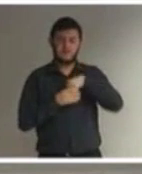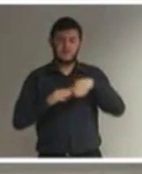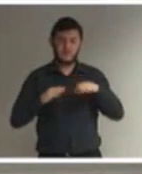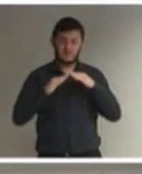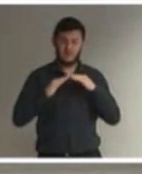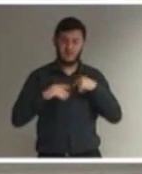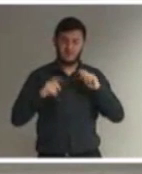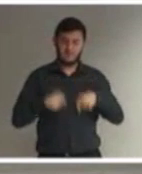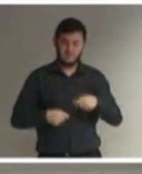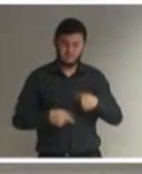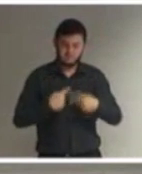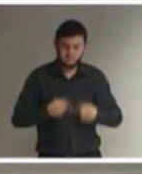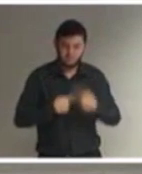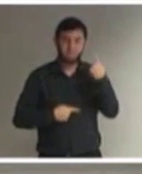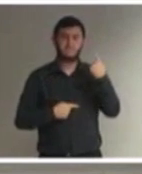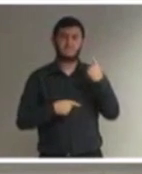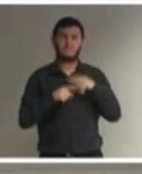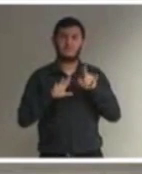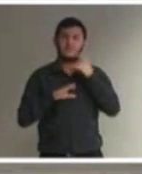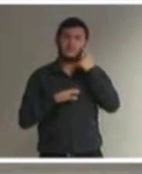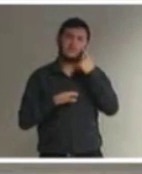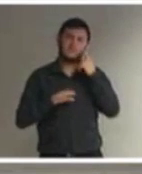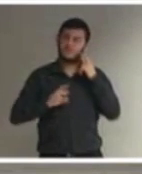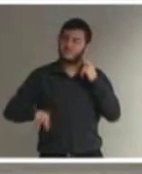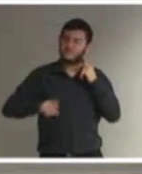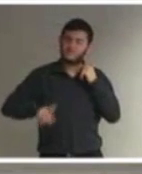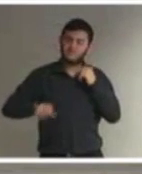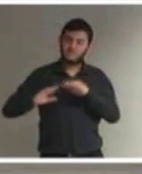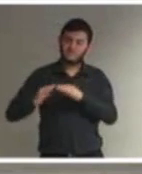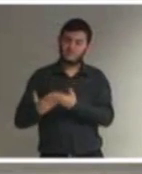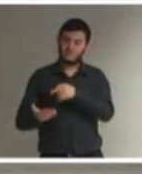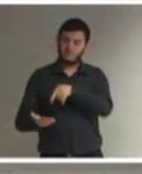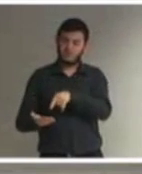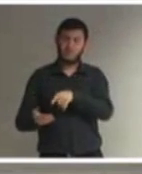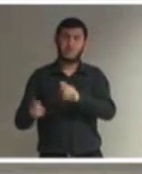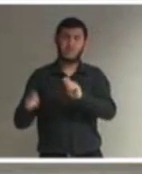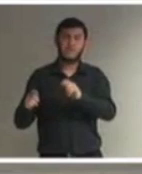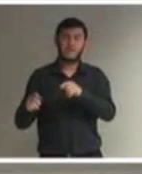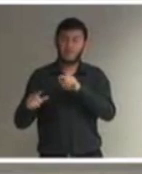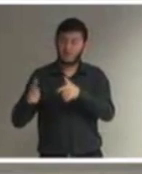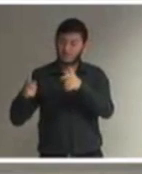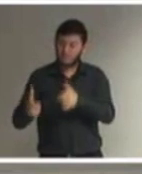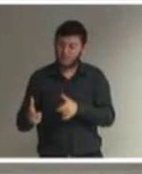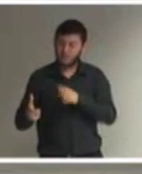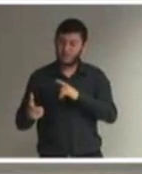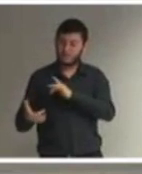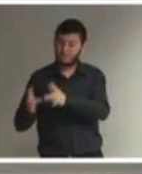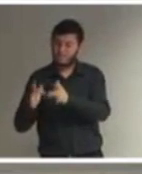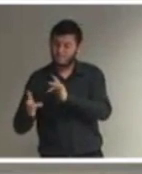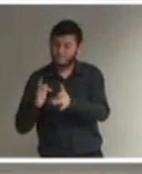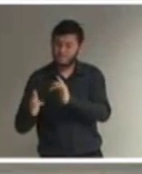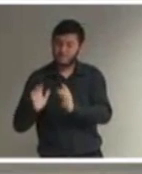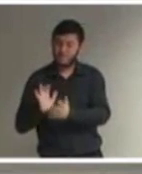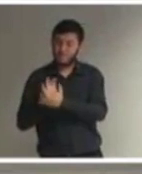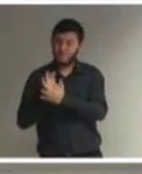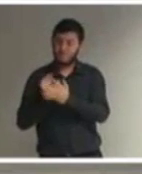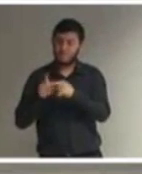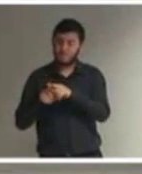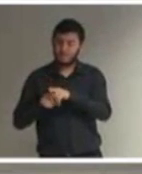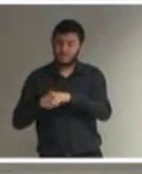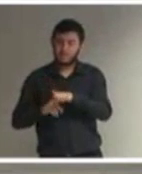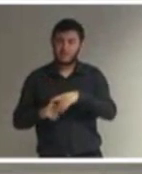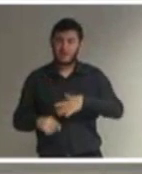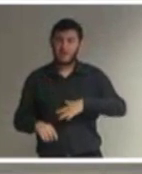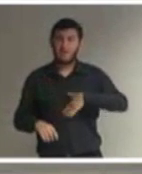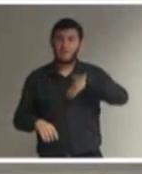a escola não significa isso. A escola é um ambiente coletivo por natureza, e a convivência e o aprendizado em